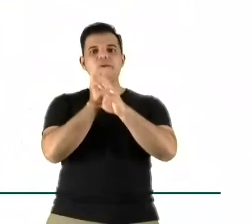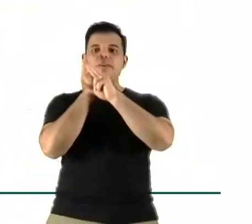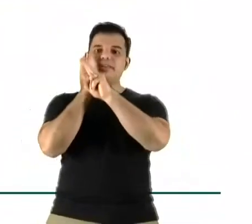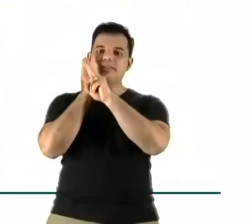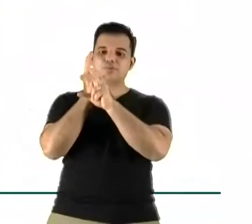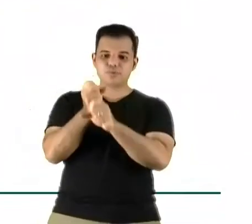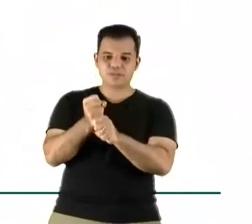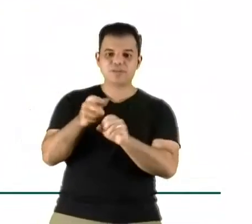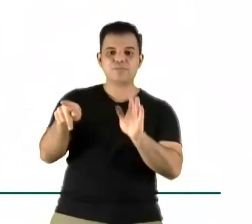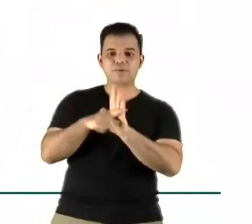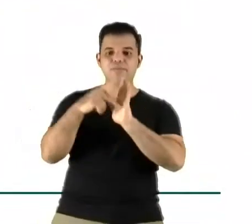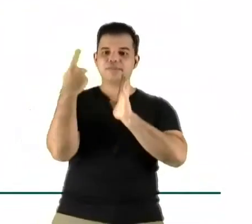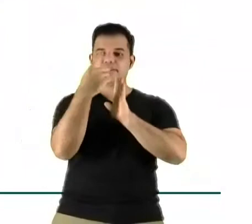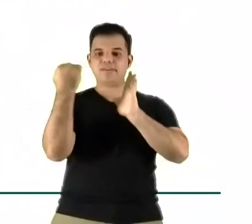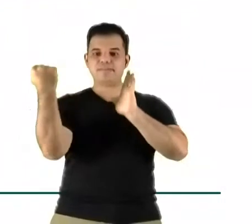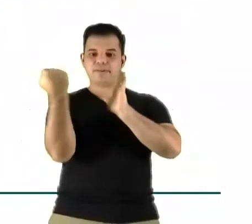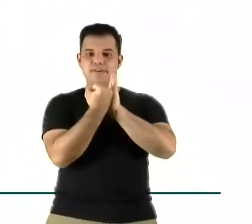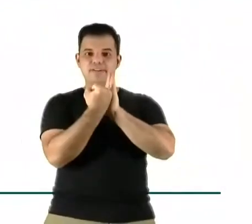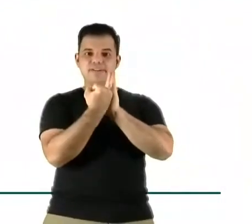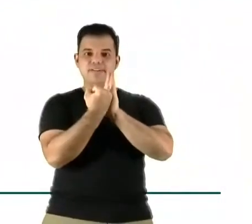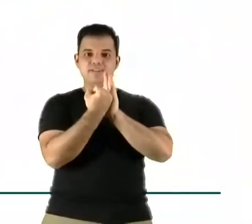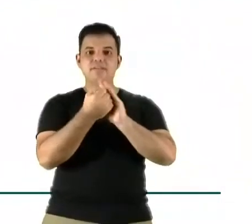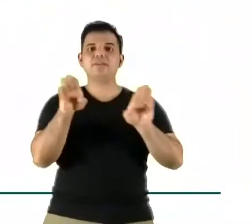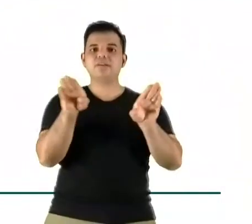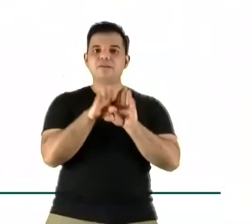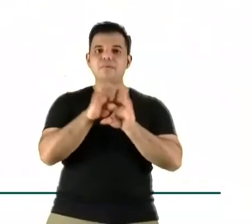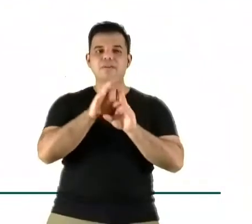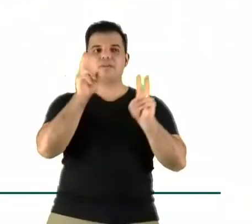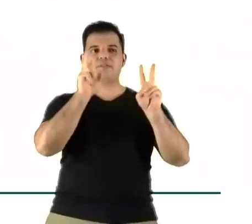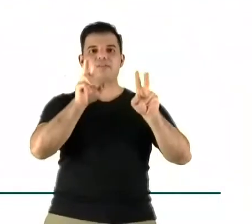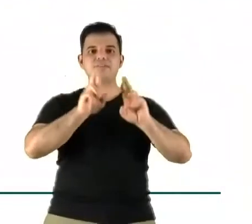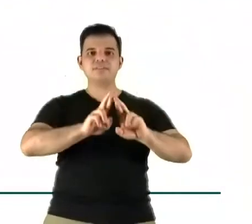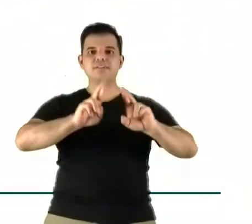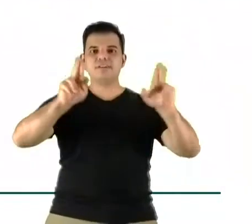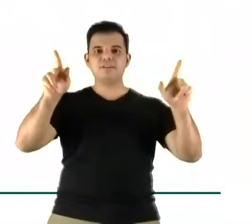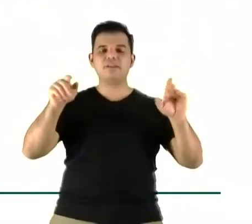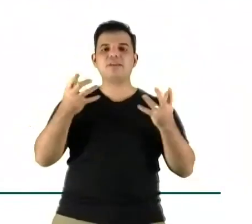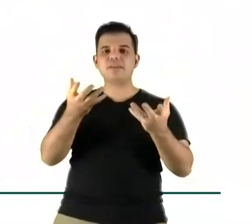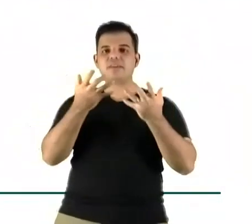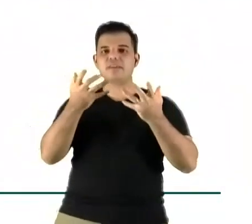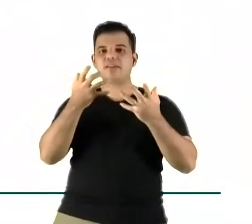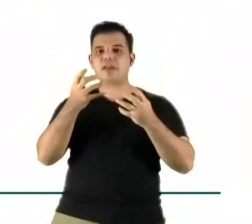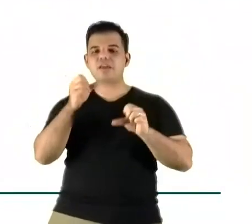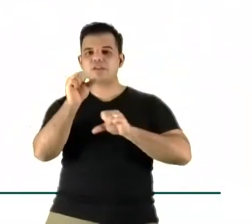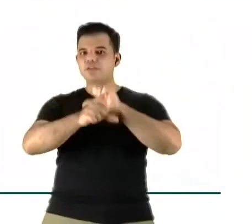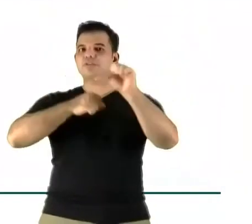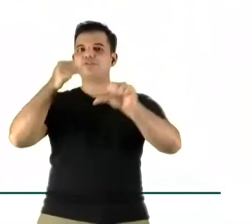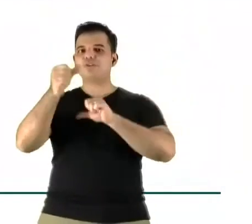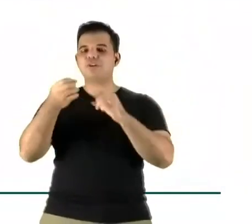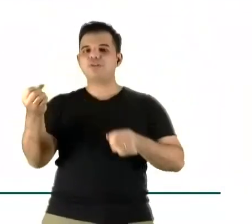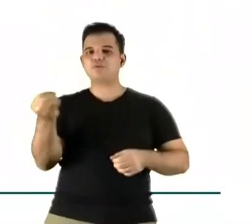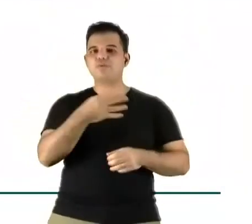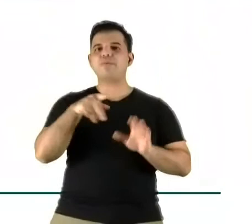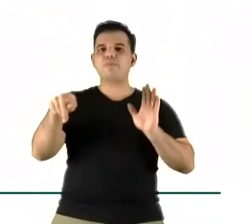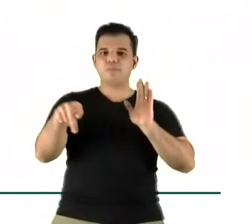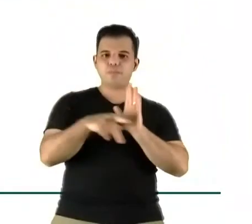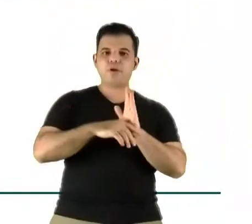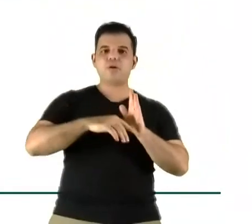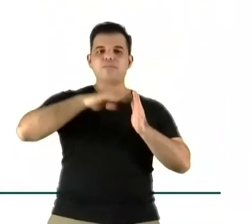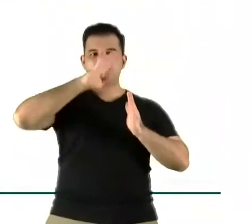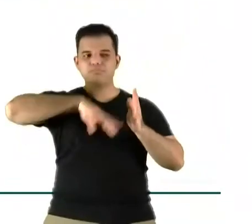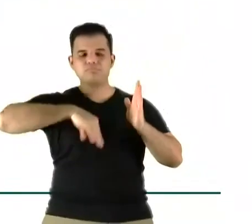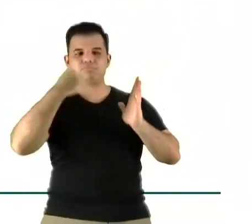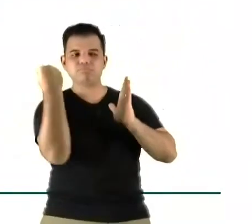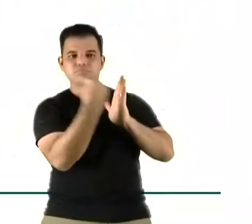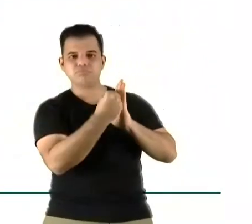Essa é uma forma diferente de se olhar para falar, olha, vamos rodar, eu quero rodar uma campanha que vai ser neste programa especificamente. Nesse